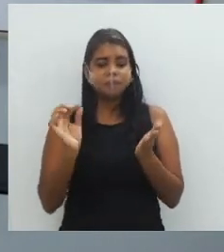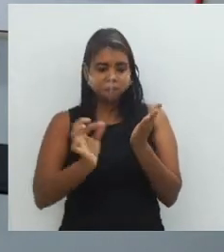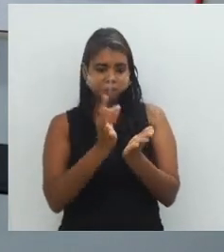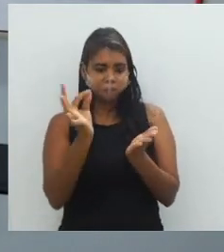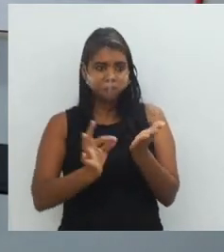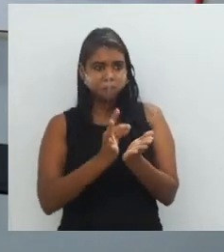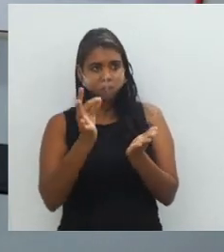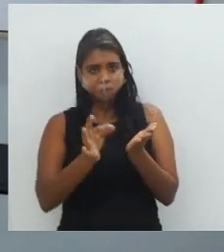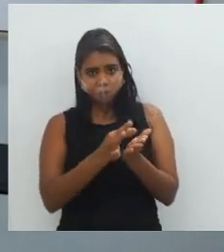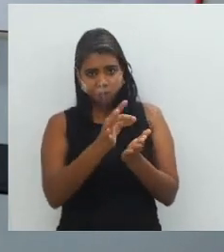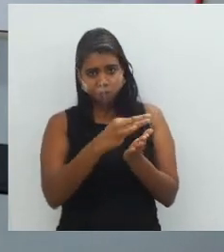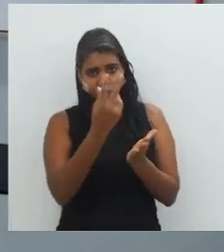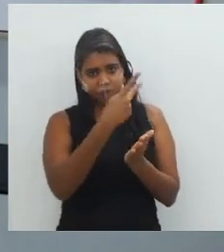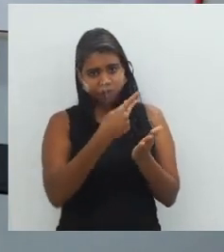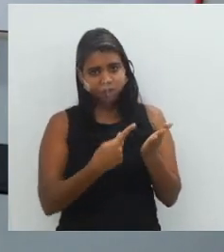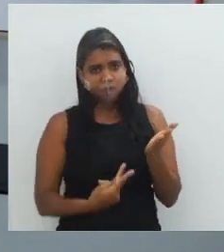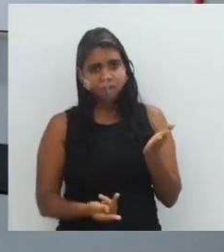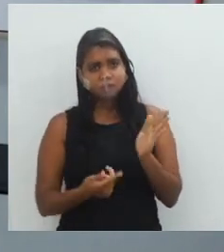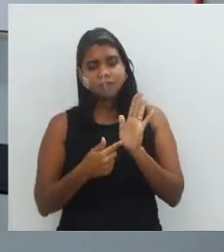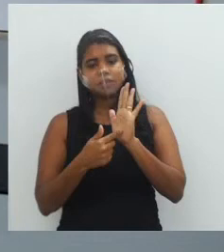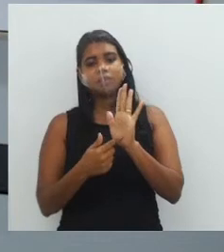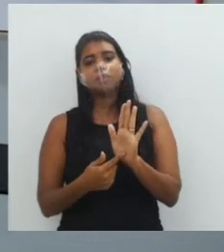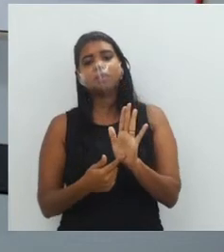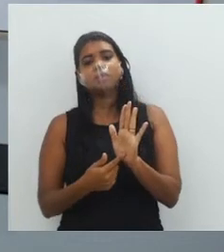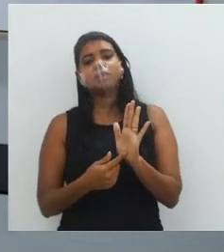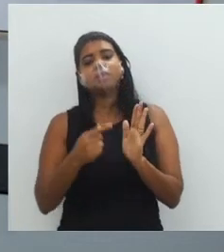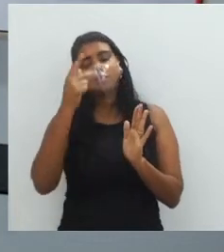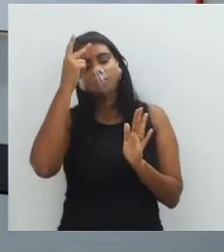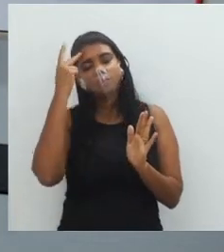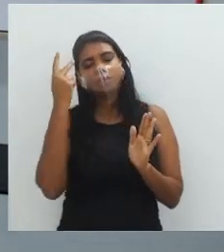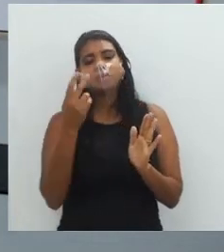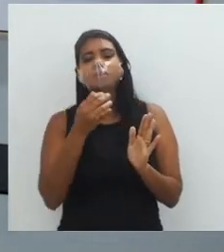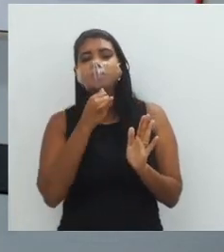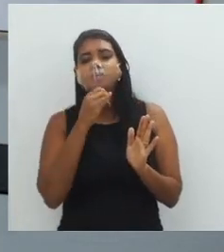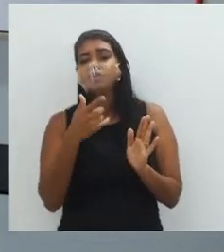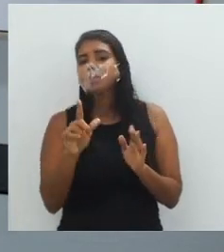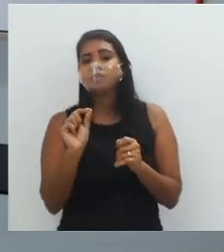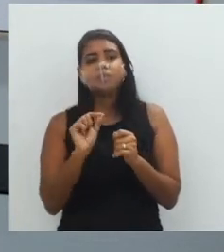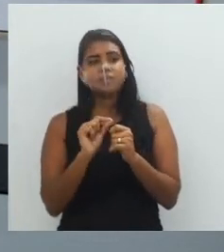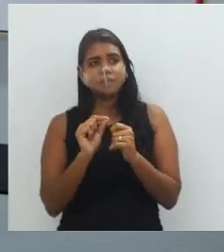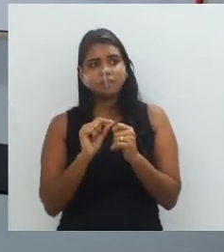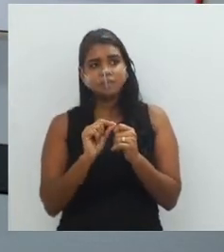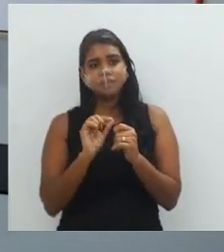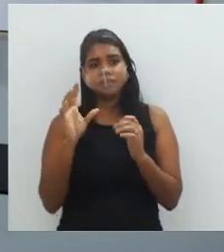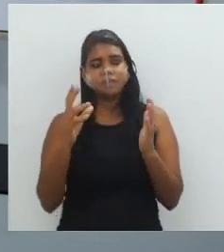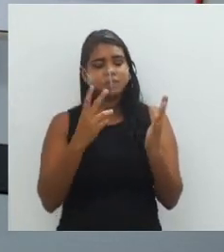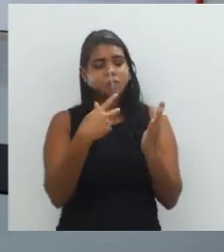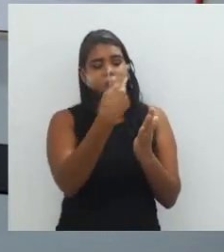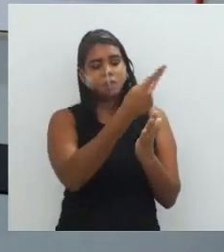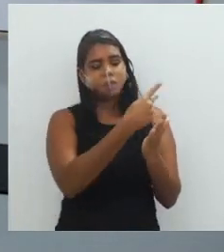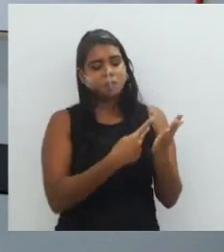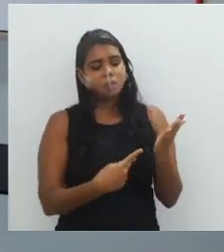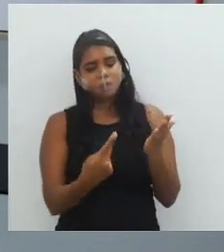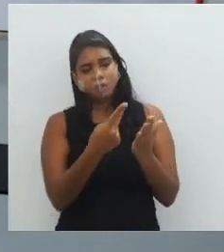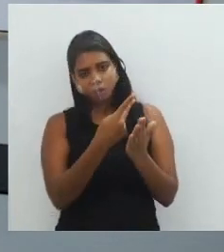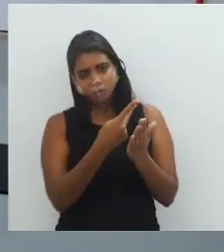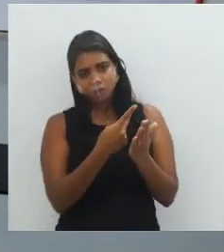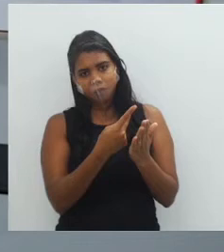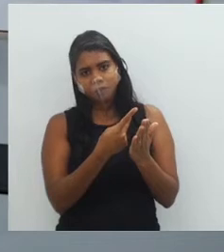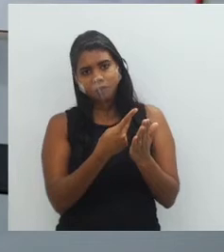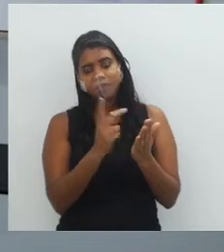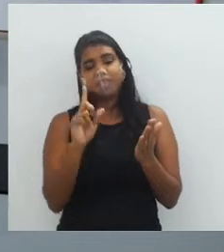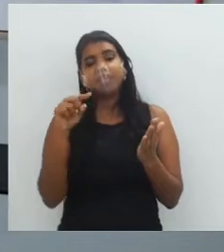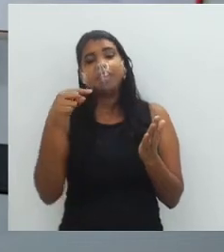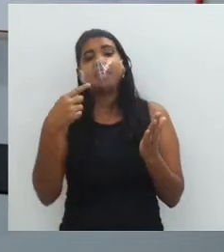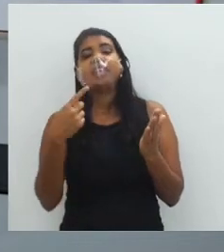é quando, no desenho, os artistas, eles não fazem apenas o contorno do desenho. Além do